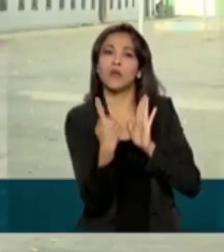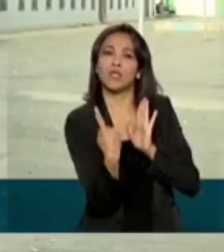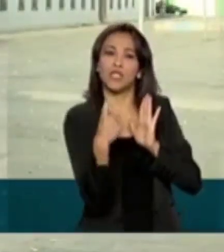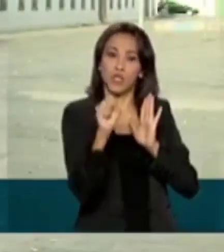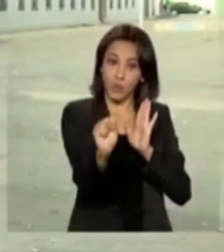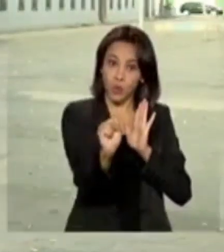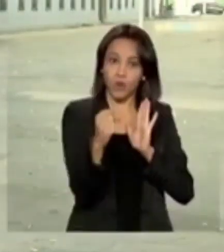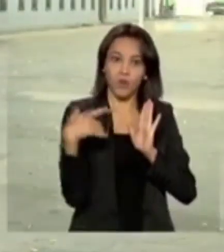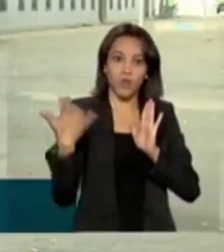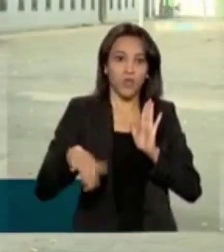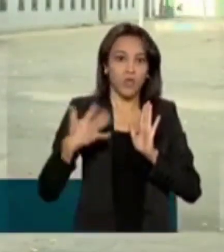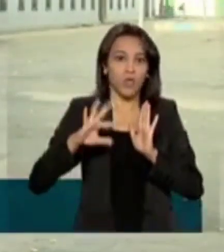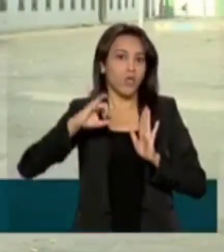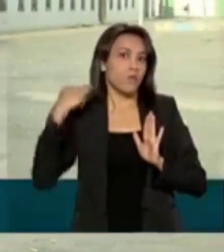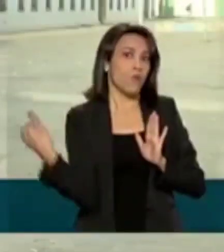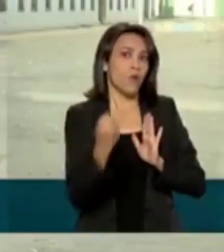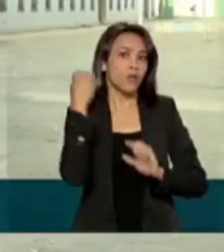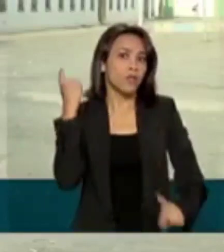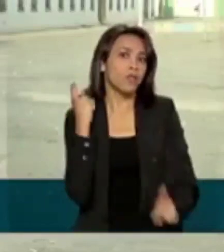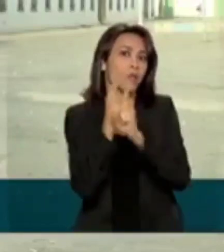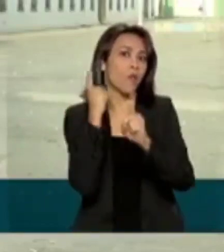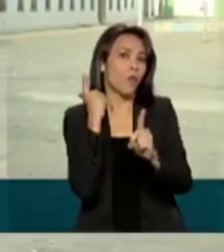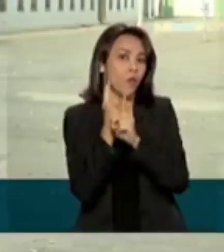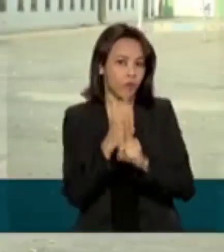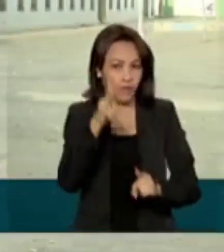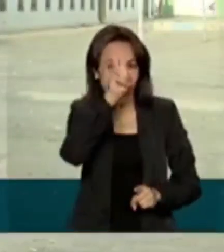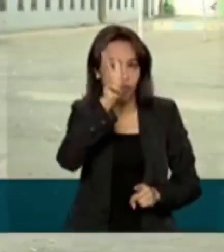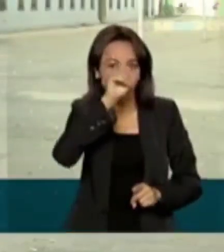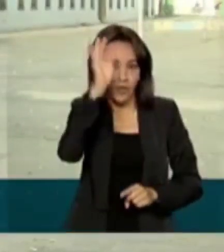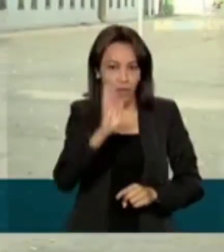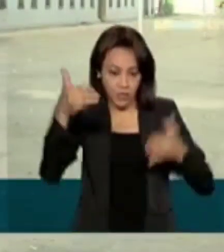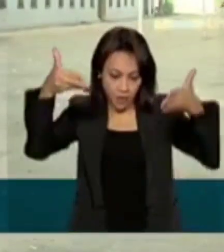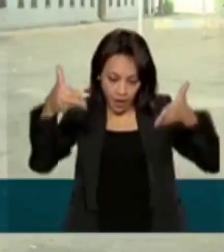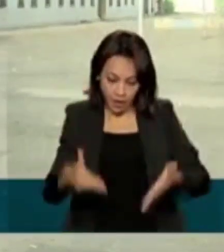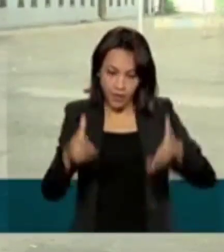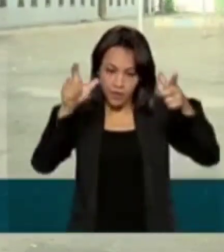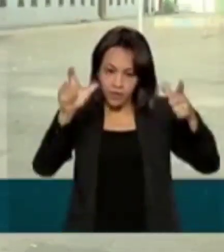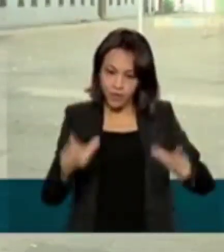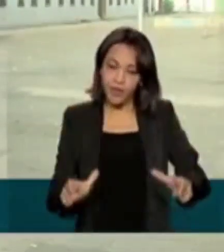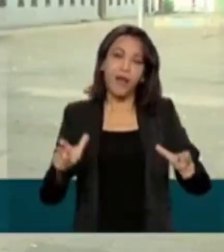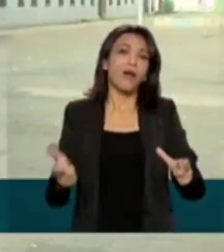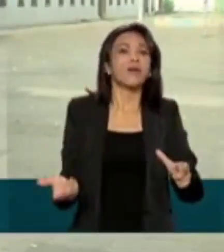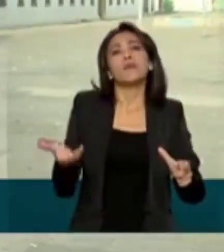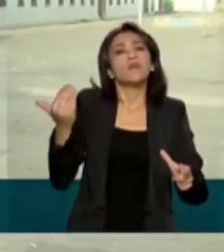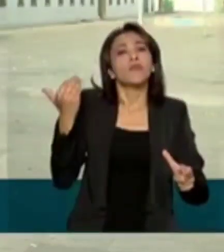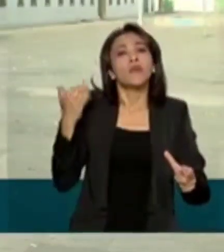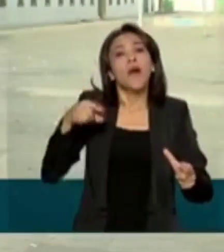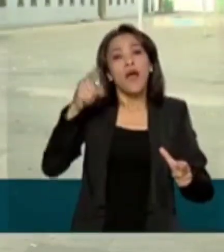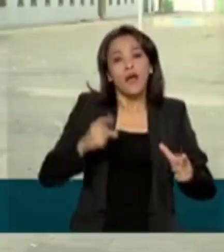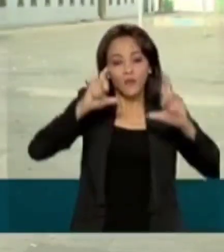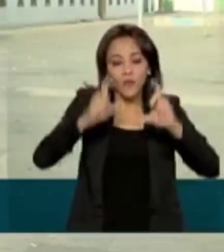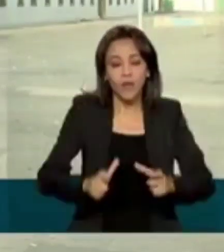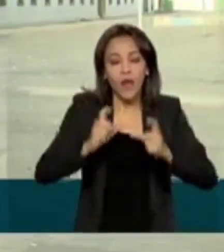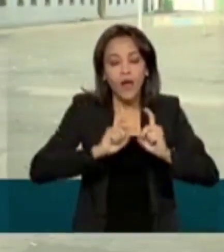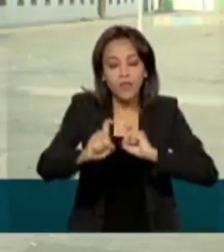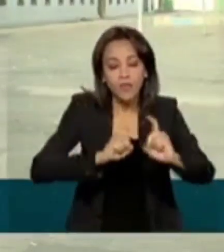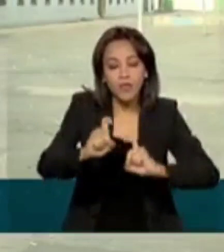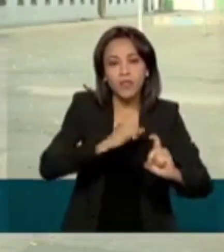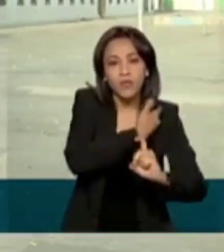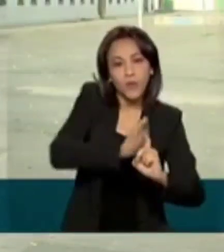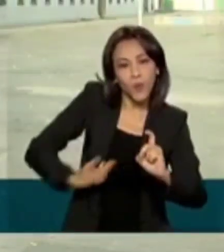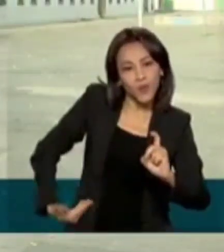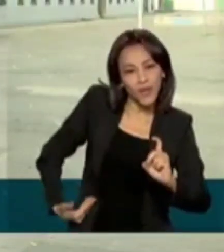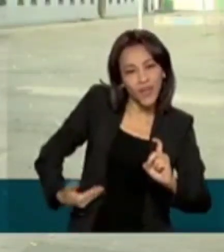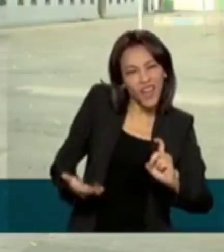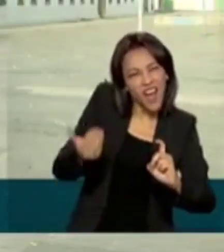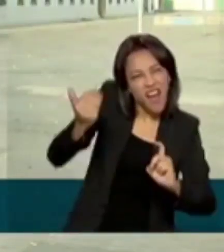importantes acontecimentos da história do Brasil. Aqui foi sede na época do Brasil, sede administrativa do governo na época do Brasil